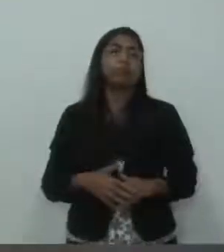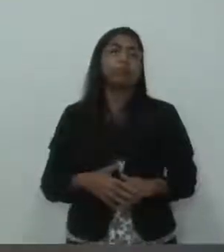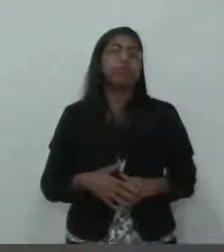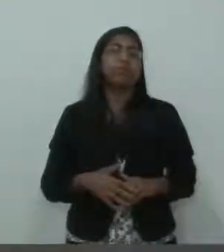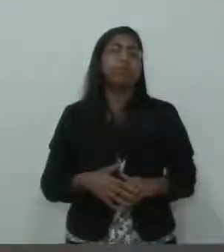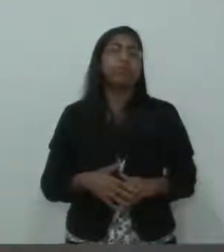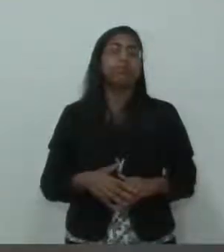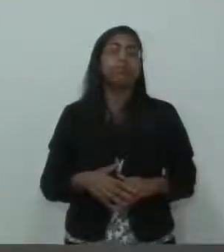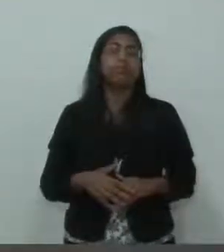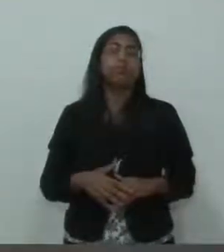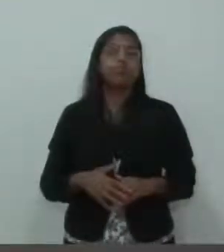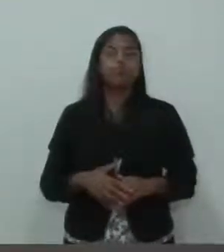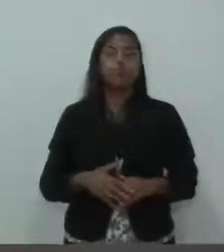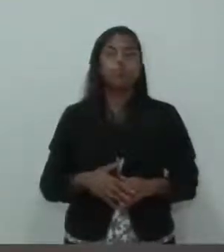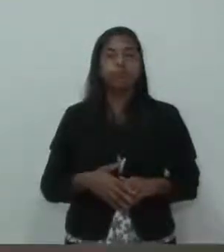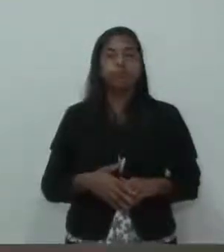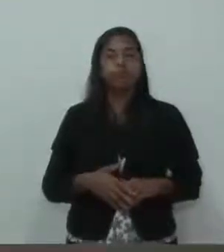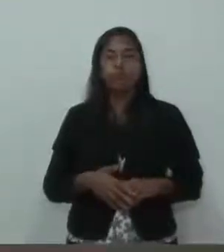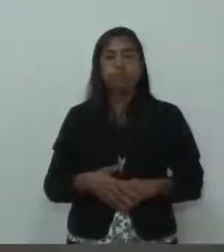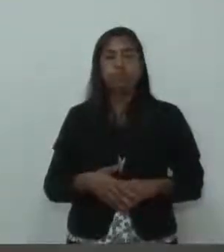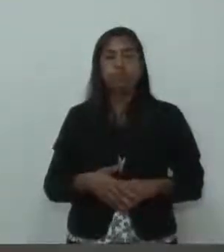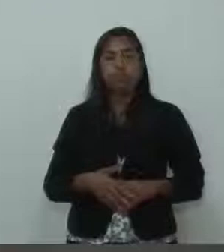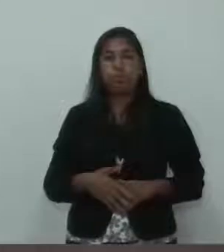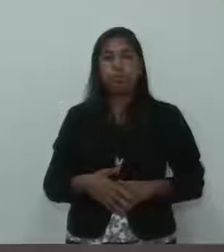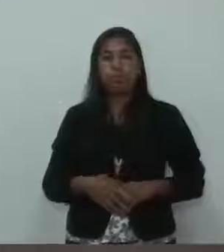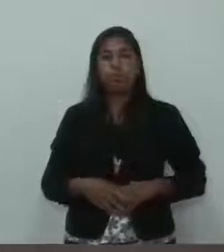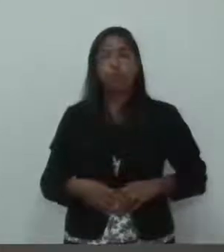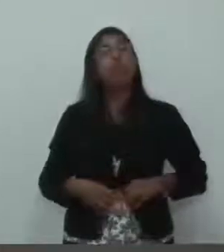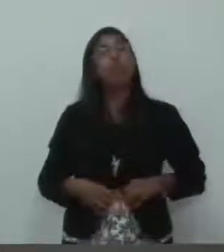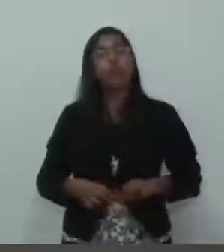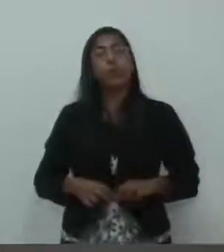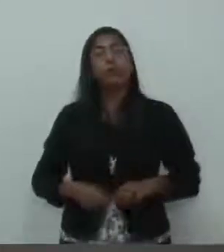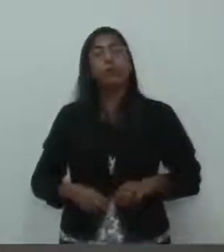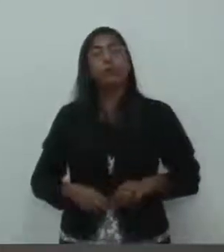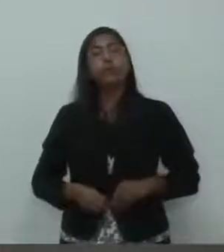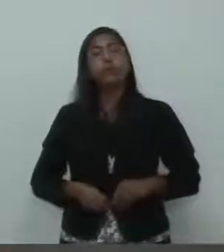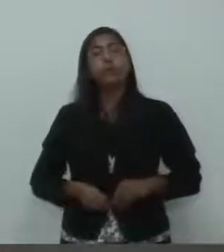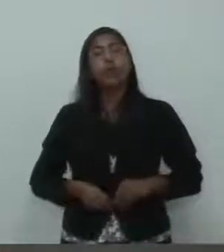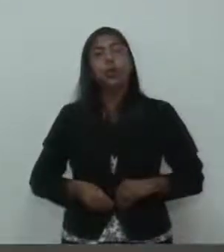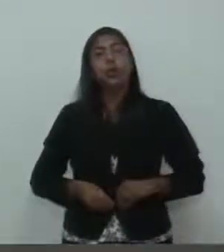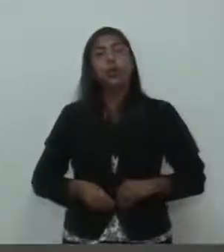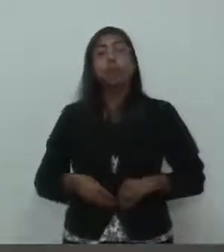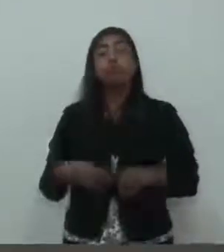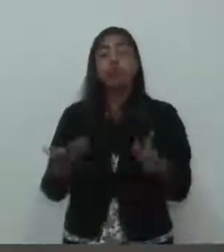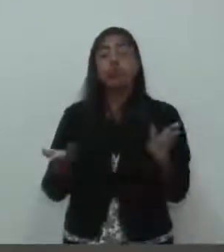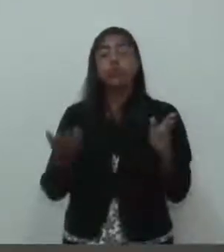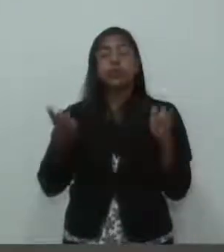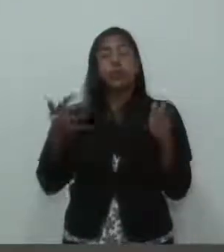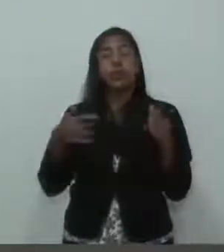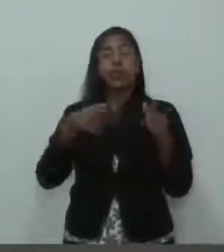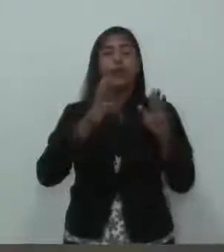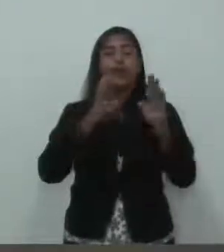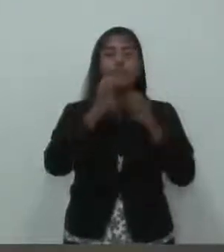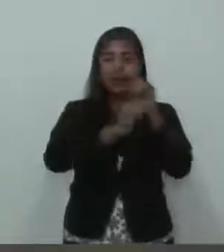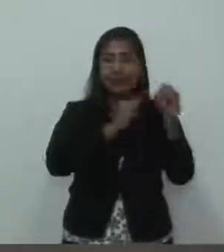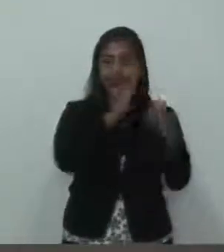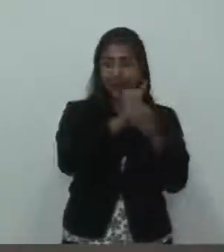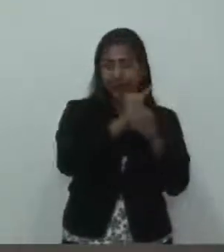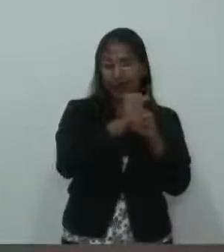nessa questão do que eu vinha falando ainda das redes sociais, é uma ferramenta muito importante, mas tem que ser usada com